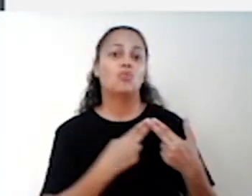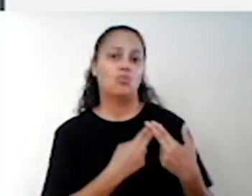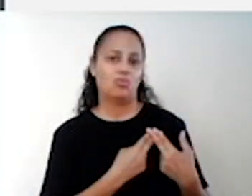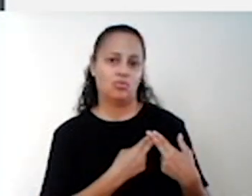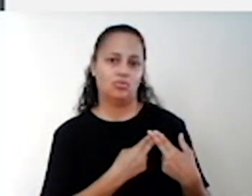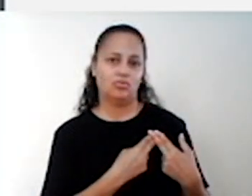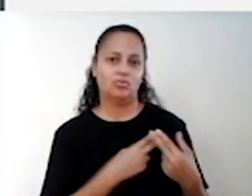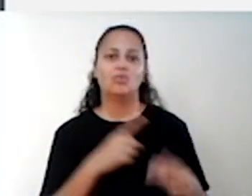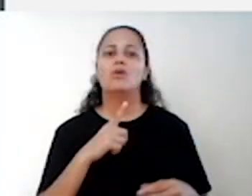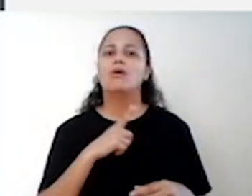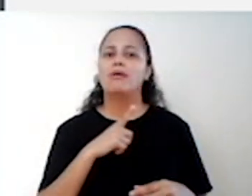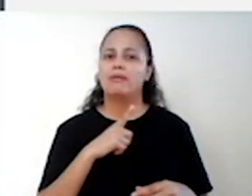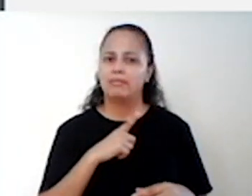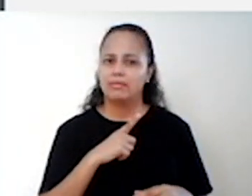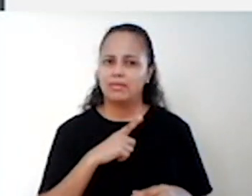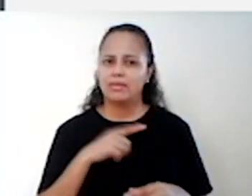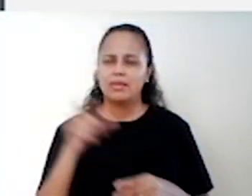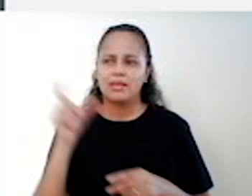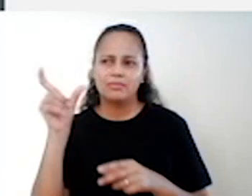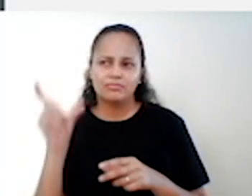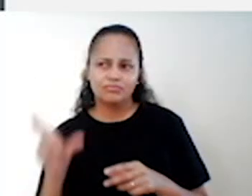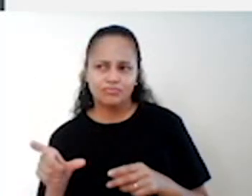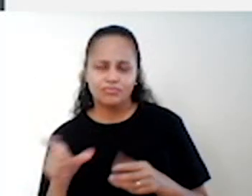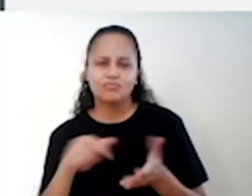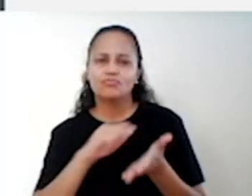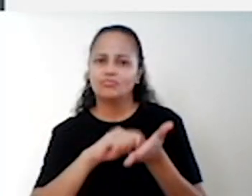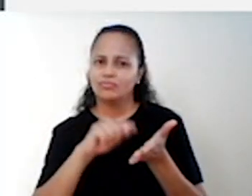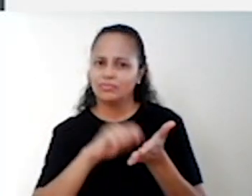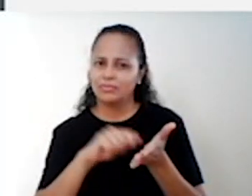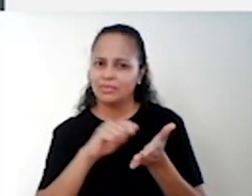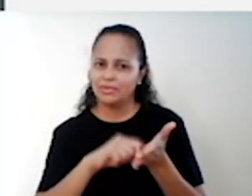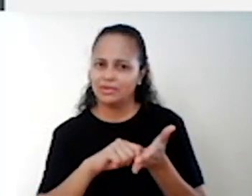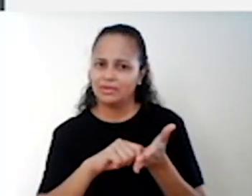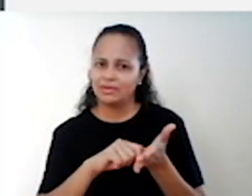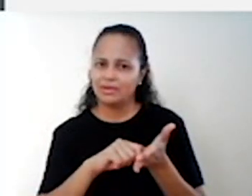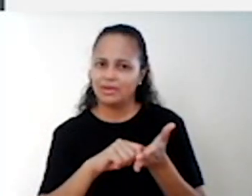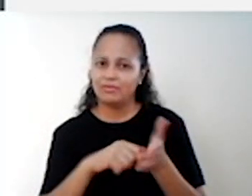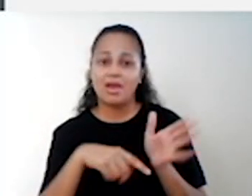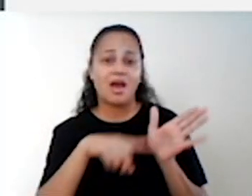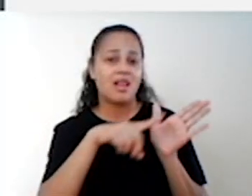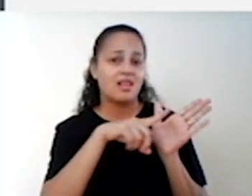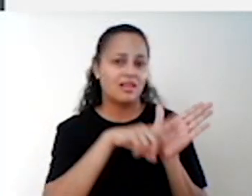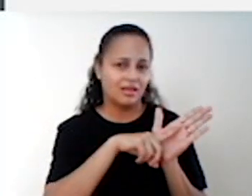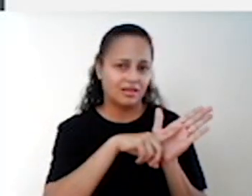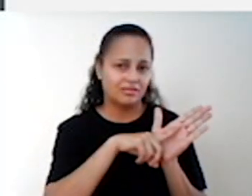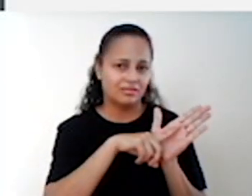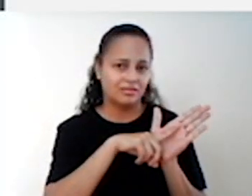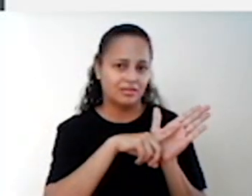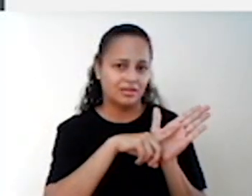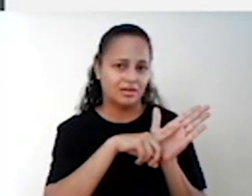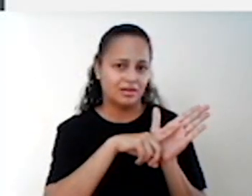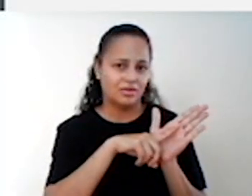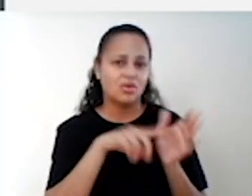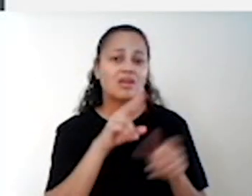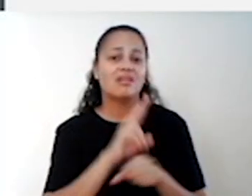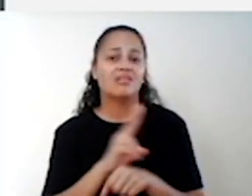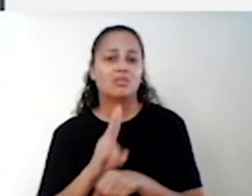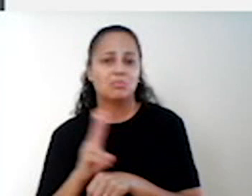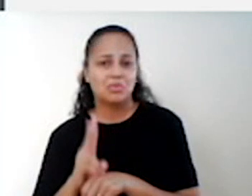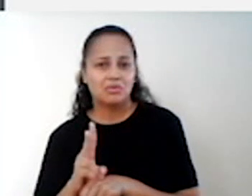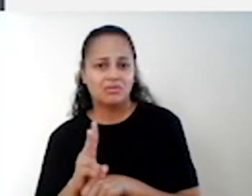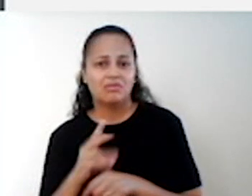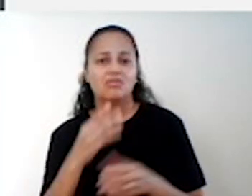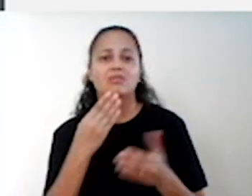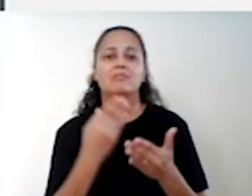do luto. Alguns autores descrevem essas fases, sendo elas a negação, que é a defesa da